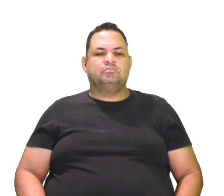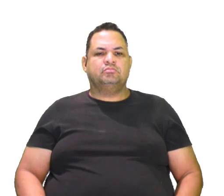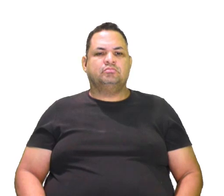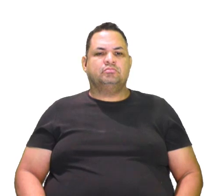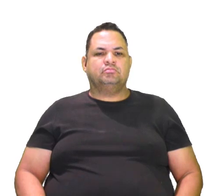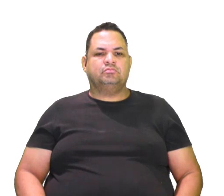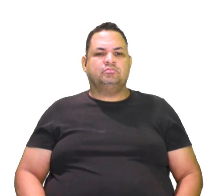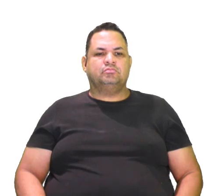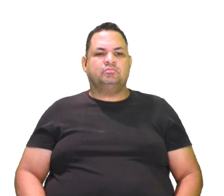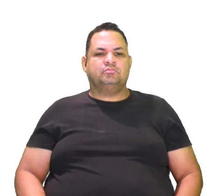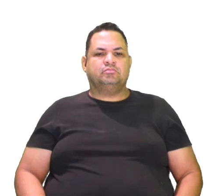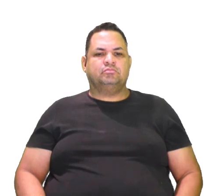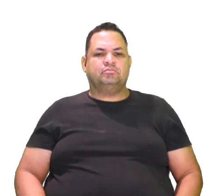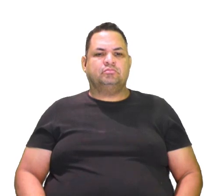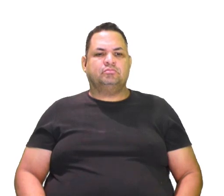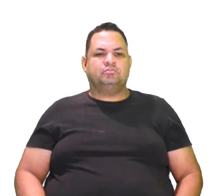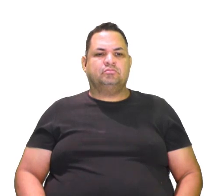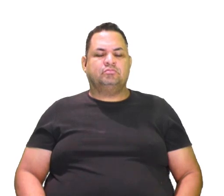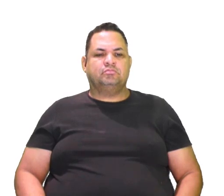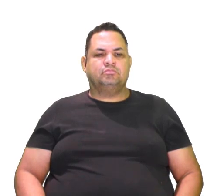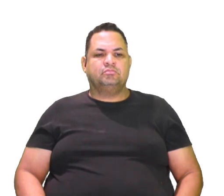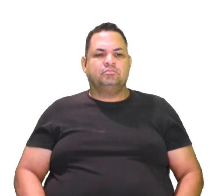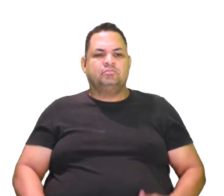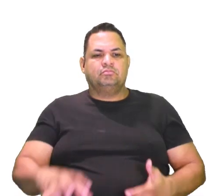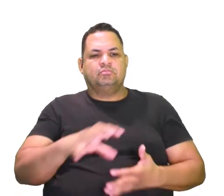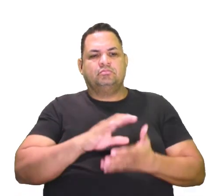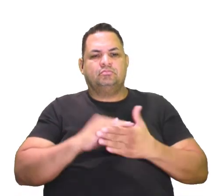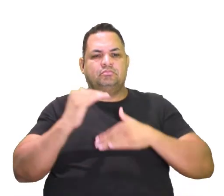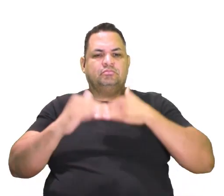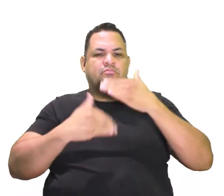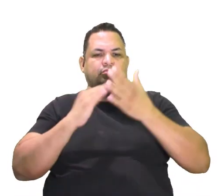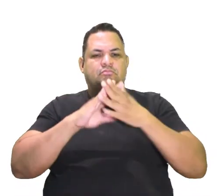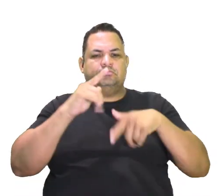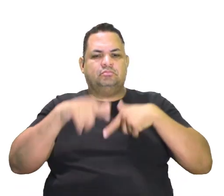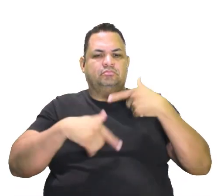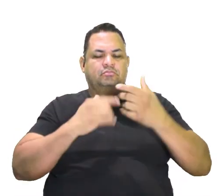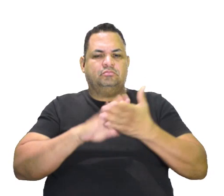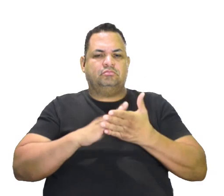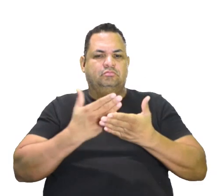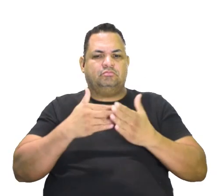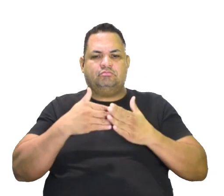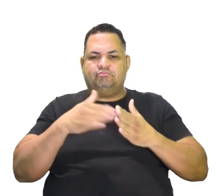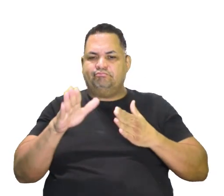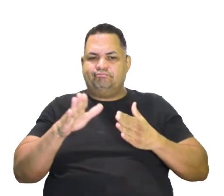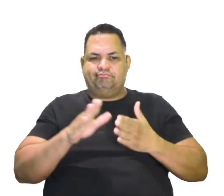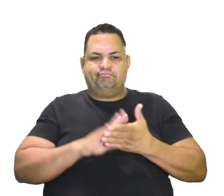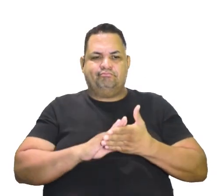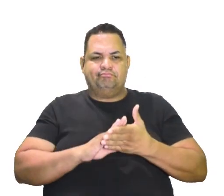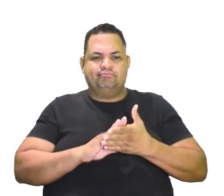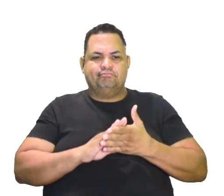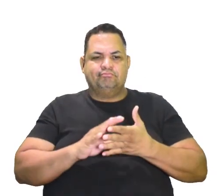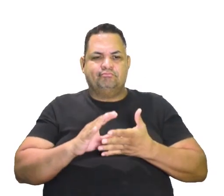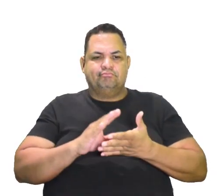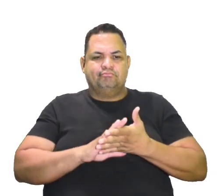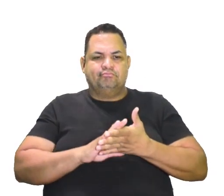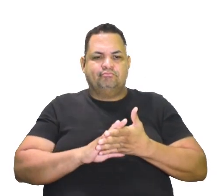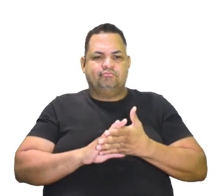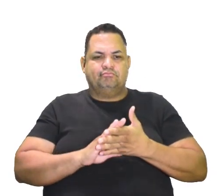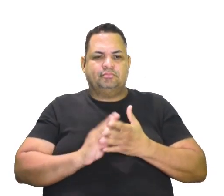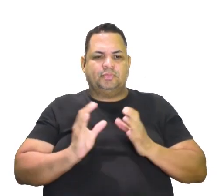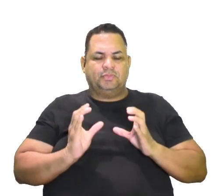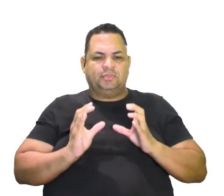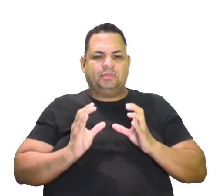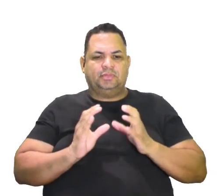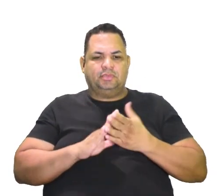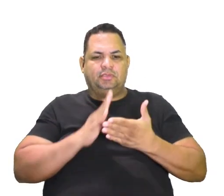Sempre é, sempre aumenta. Evolução dos trabalhadores também, nada disso. Solução patronal,